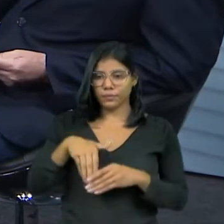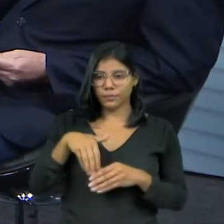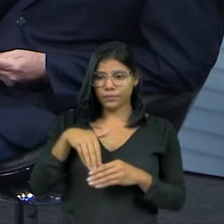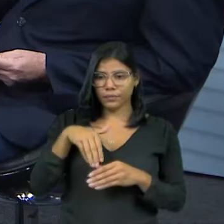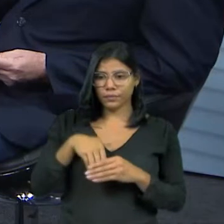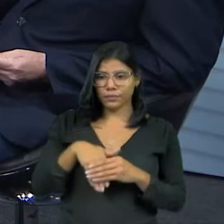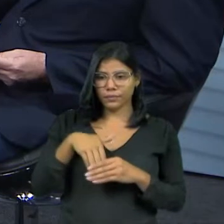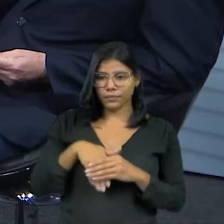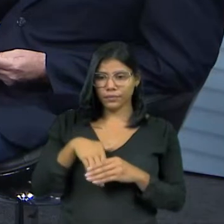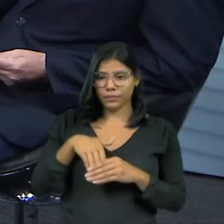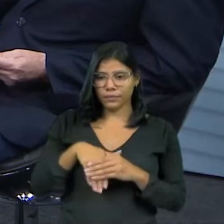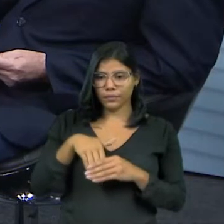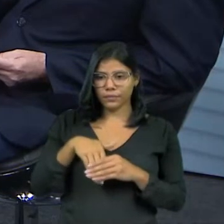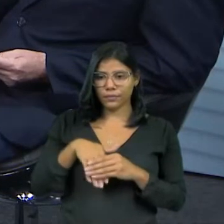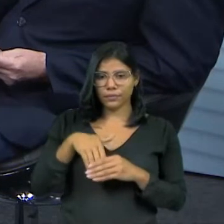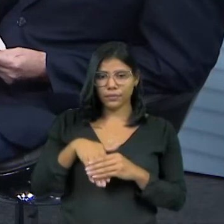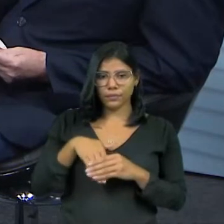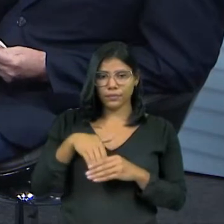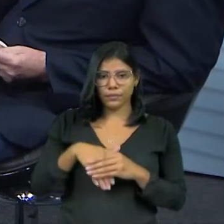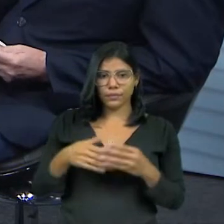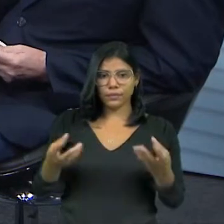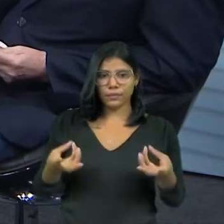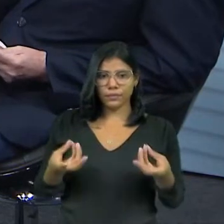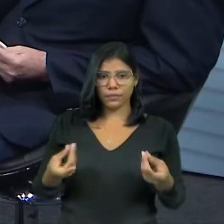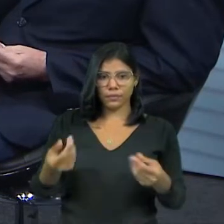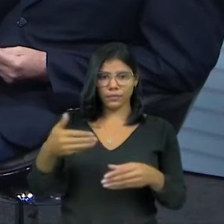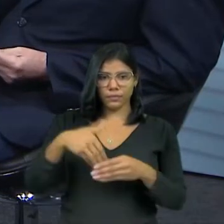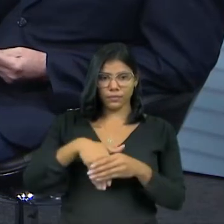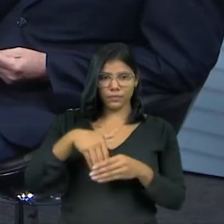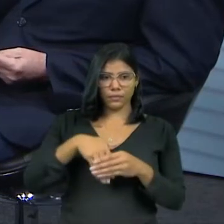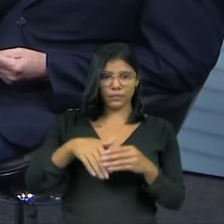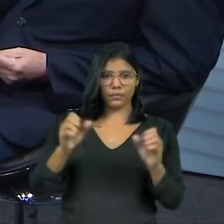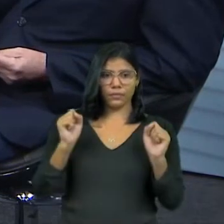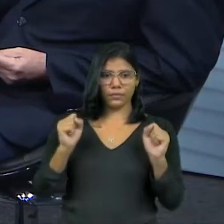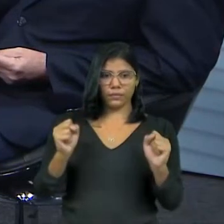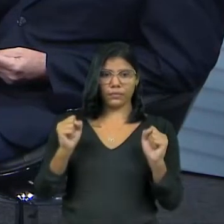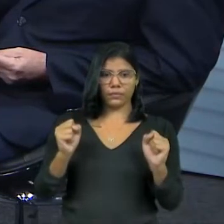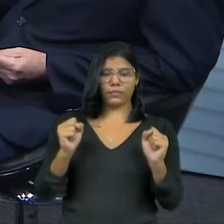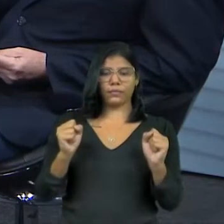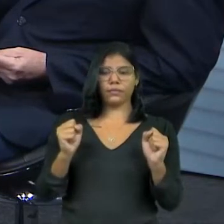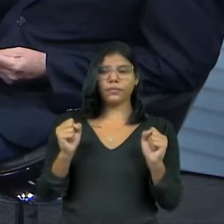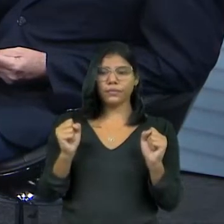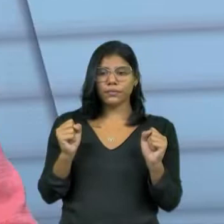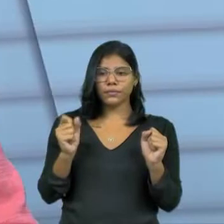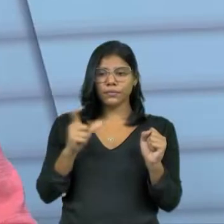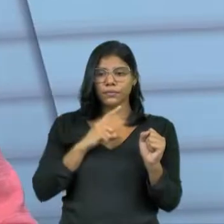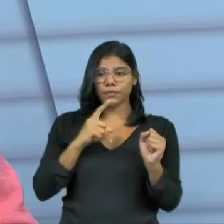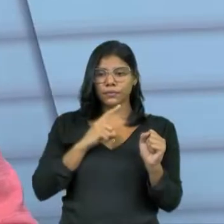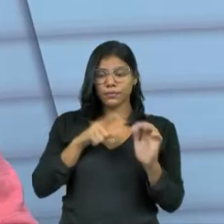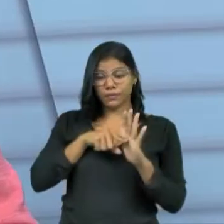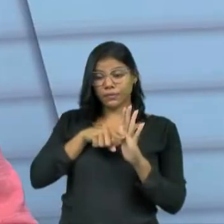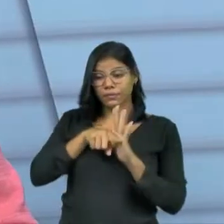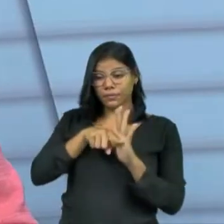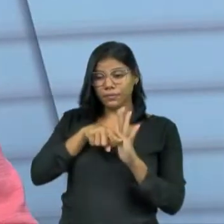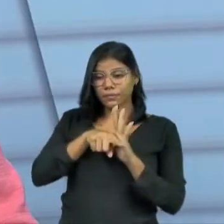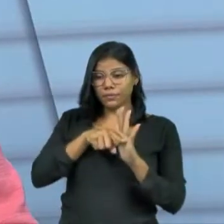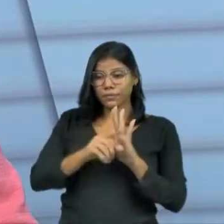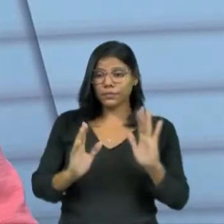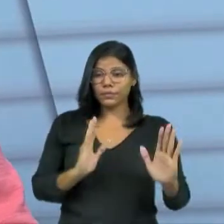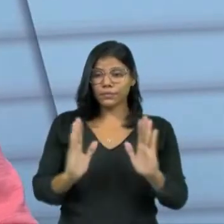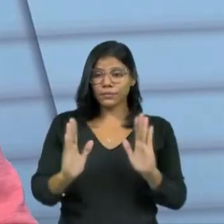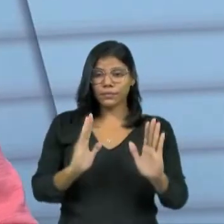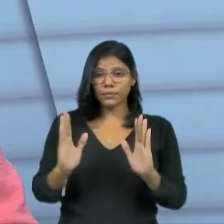Da contagem desses votos, isso pode... Isso é oferido através de várias auditorias durante a eleição. No dia da